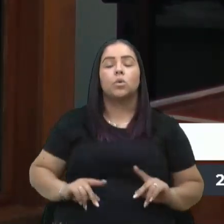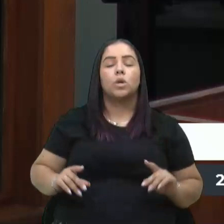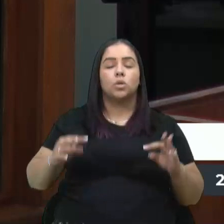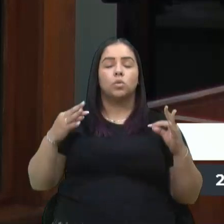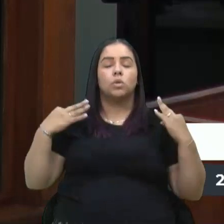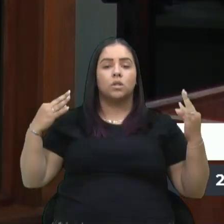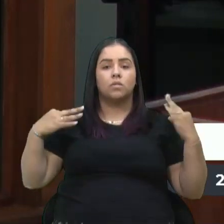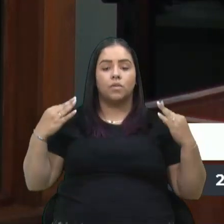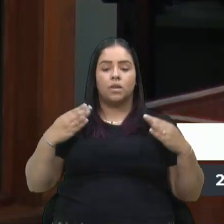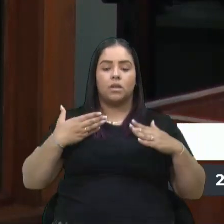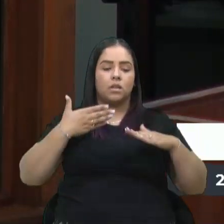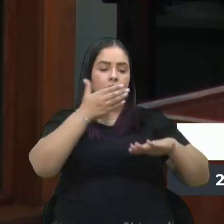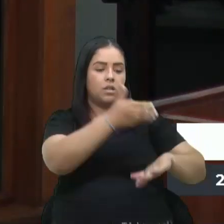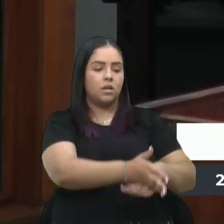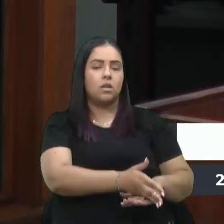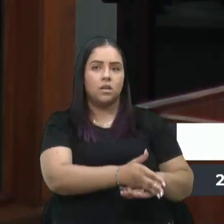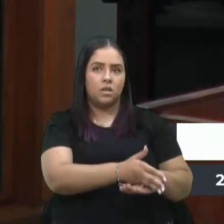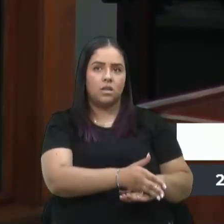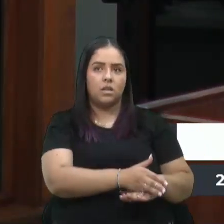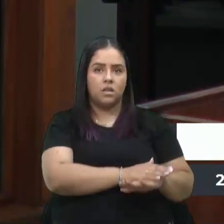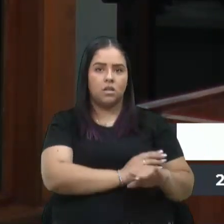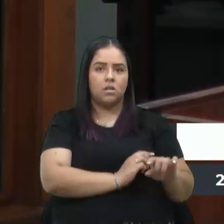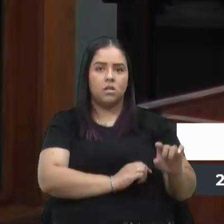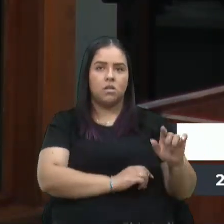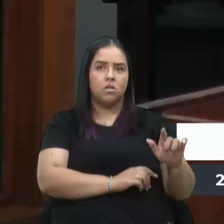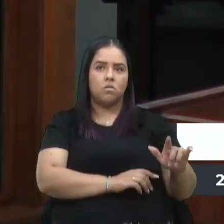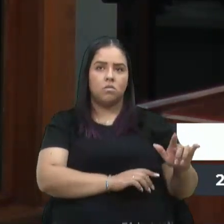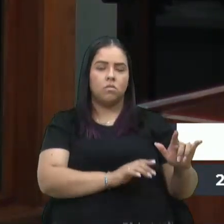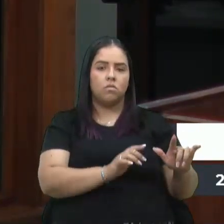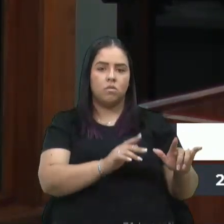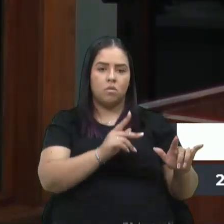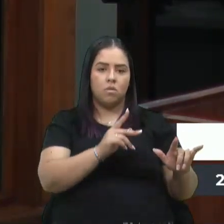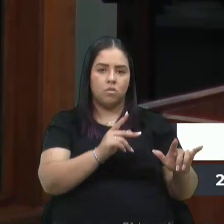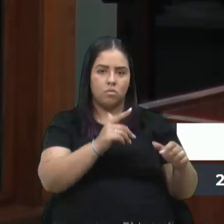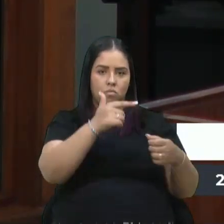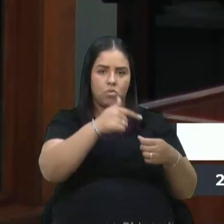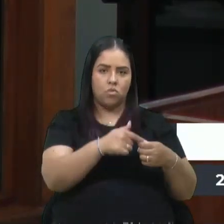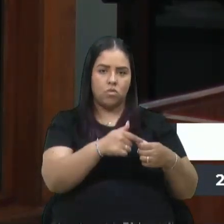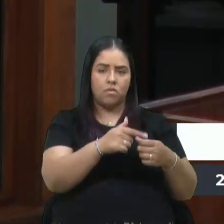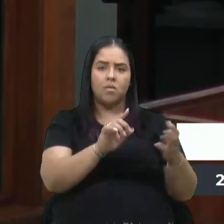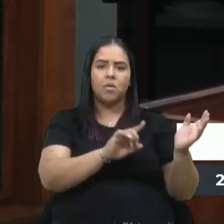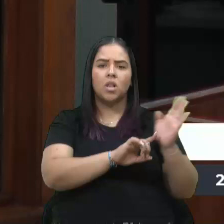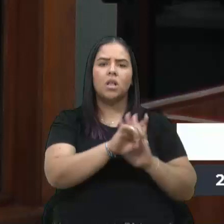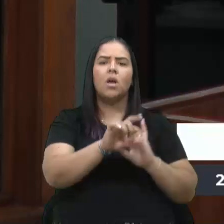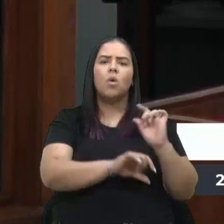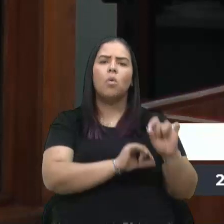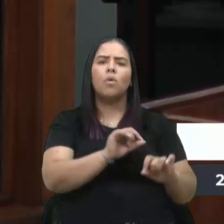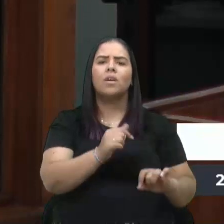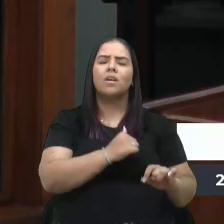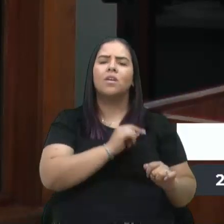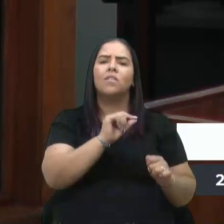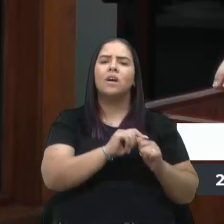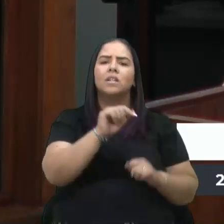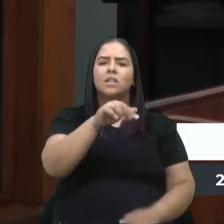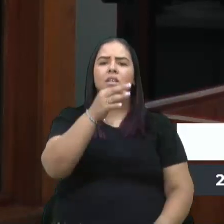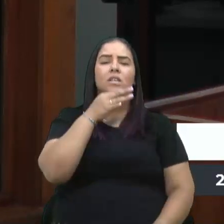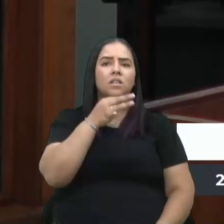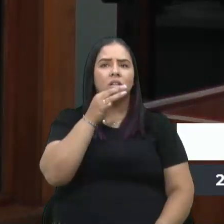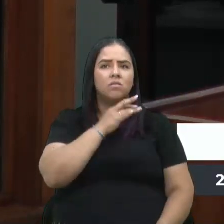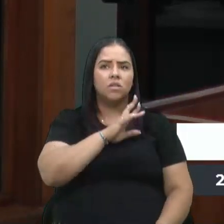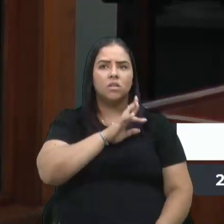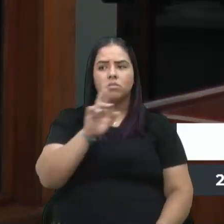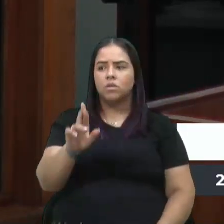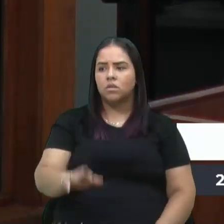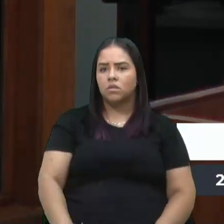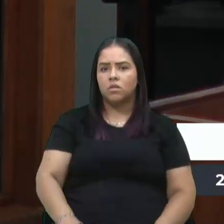rodoviária pelo posto do Estádio Centenário, vai parar no posto, e ele vai perguntar para frentista, o que eu faço em Caxias hoje? O cara vai dizer,